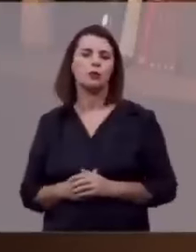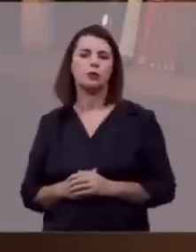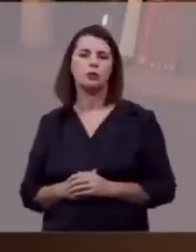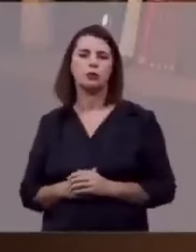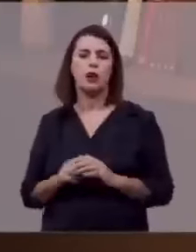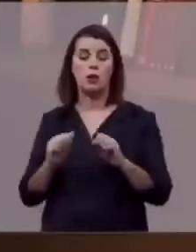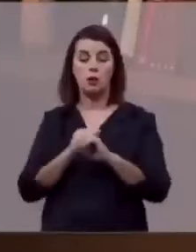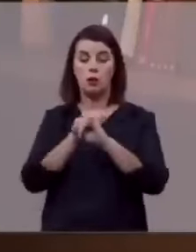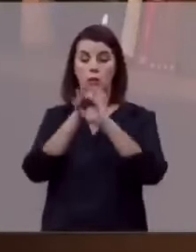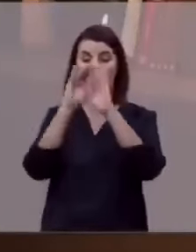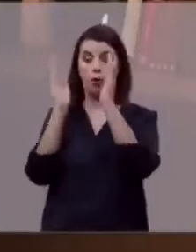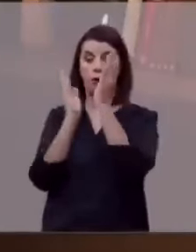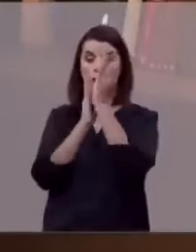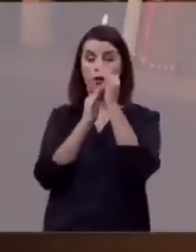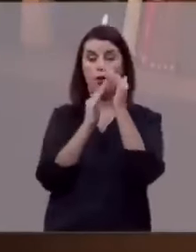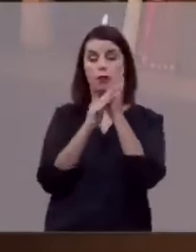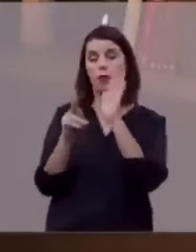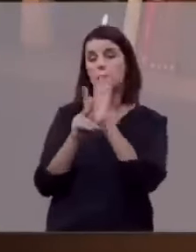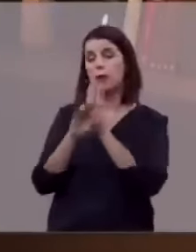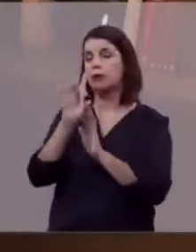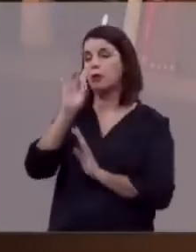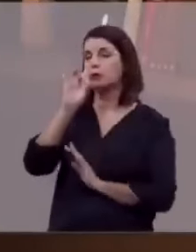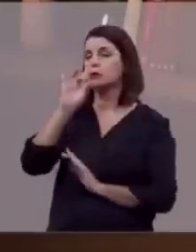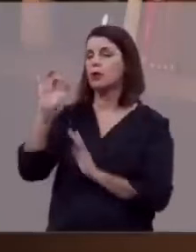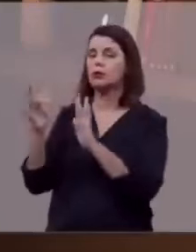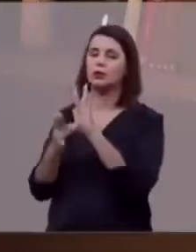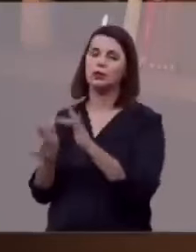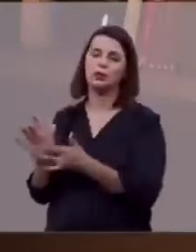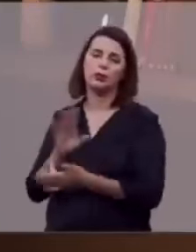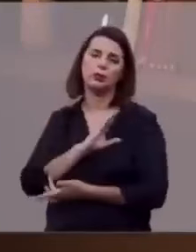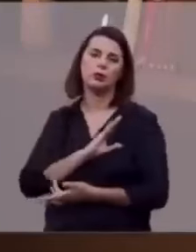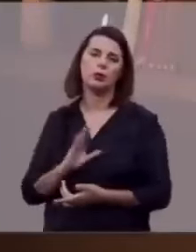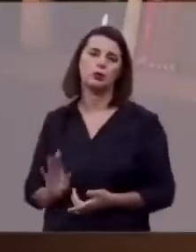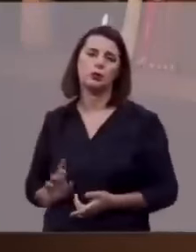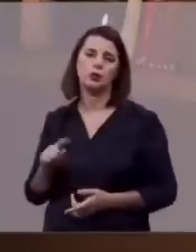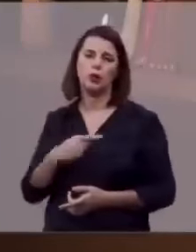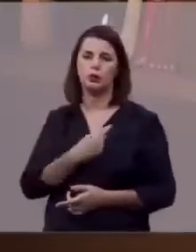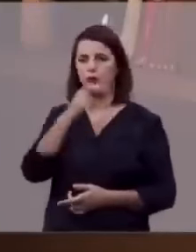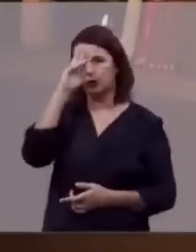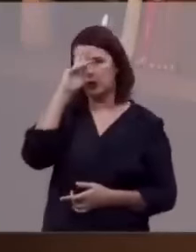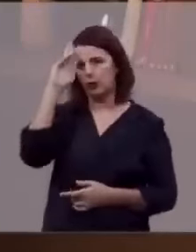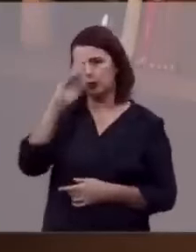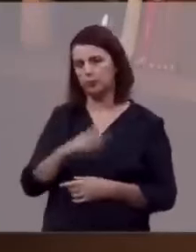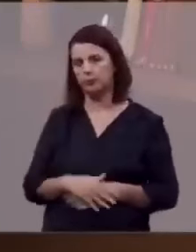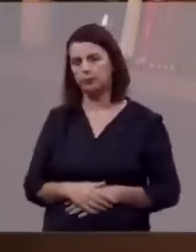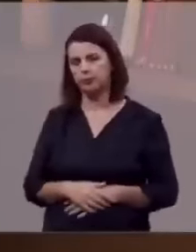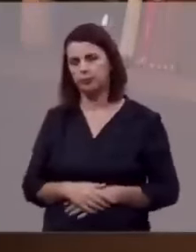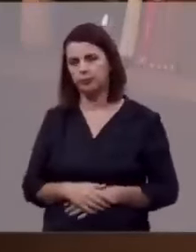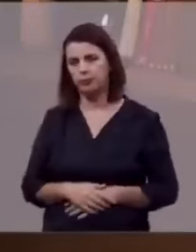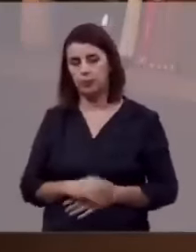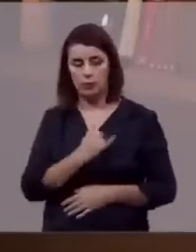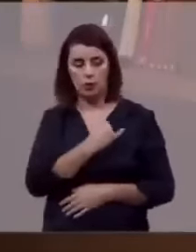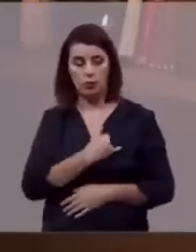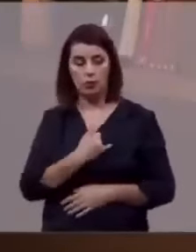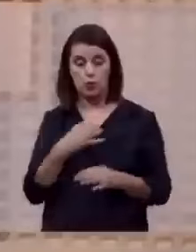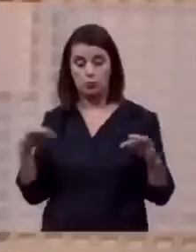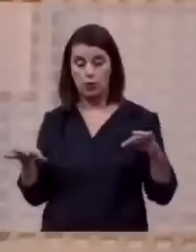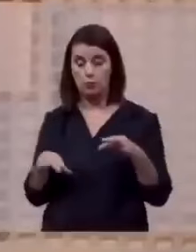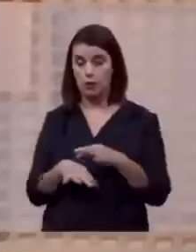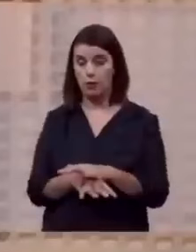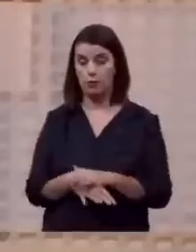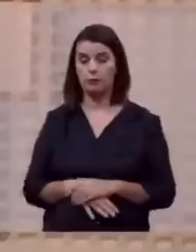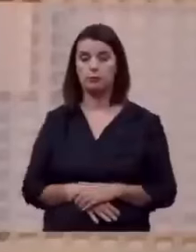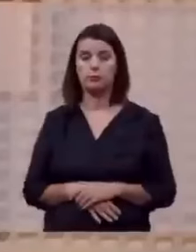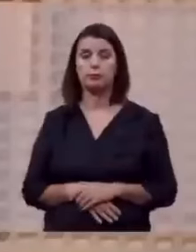A glória e o louvor só pertence a Jesus Cristo, o nosso Senhor. E João termina,